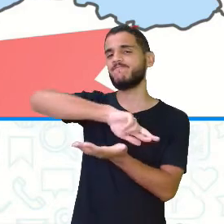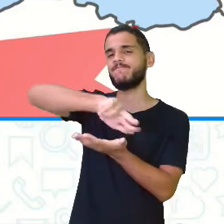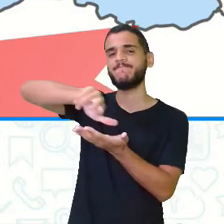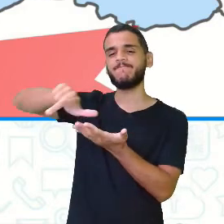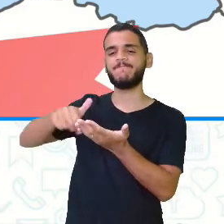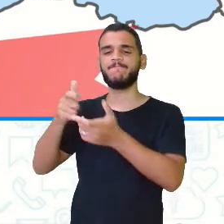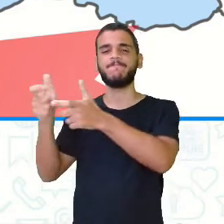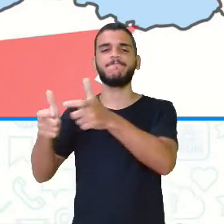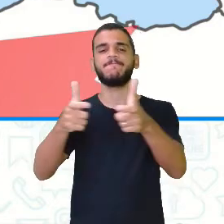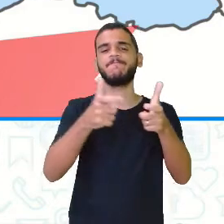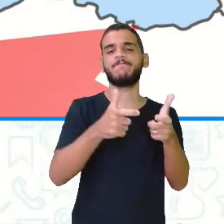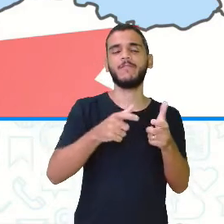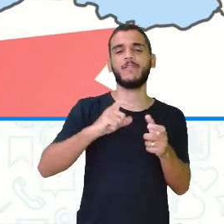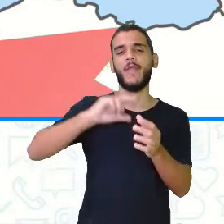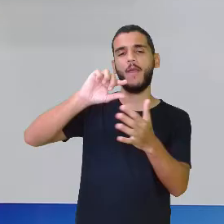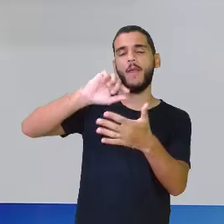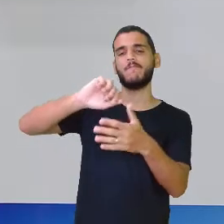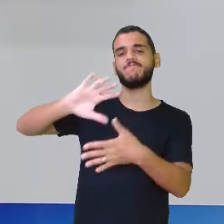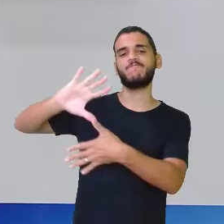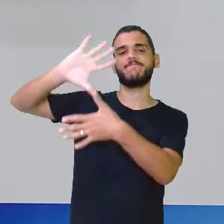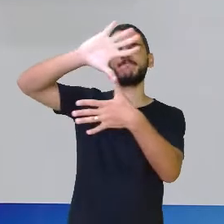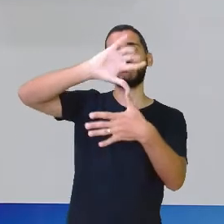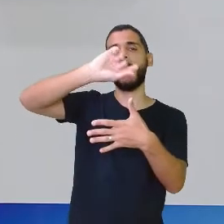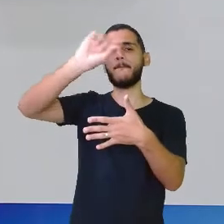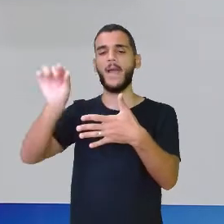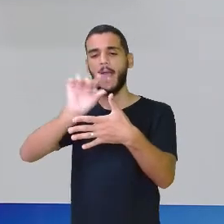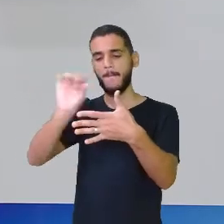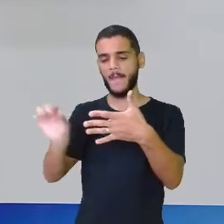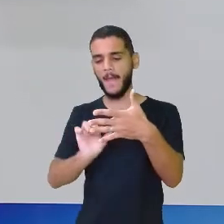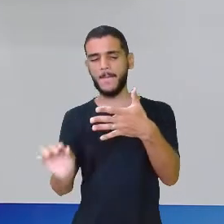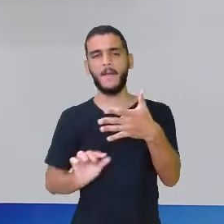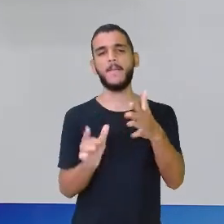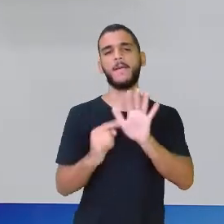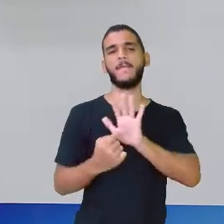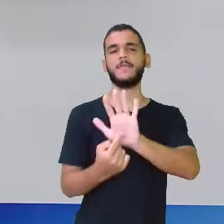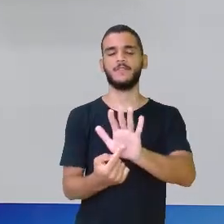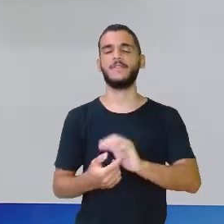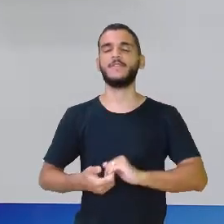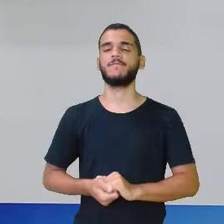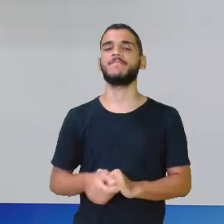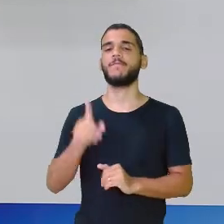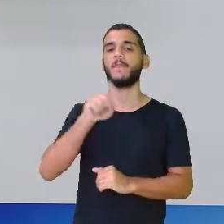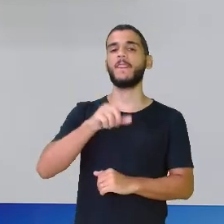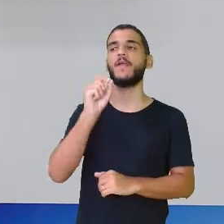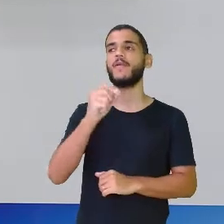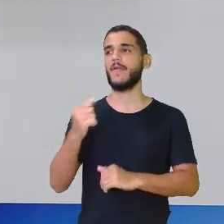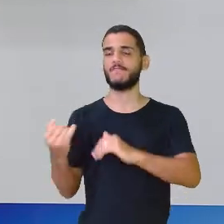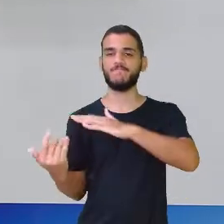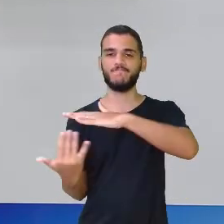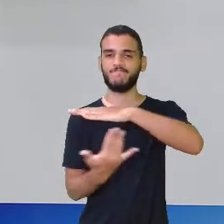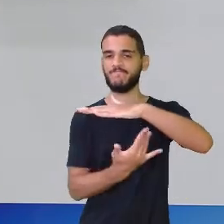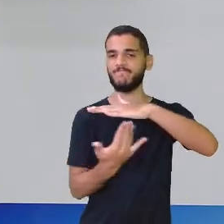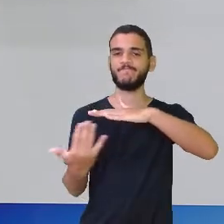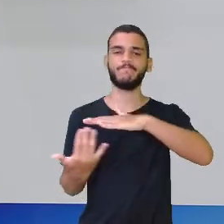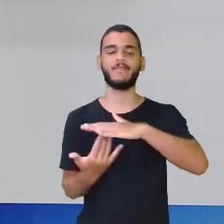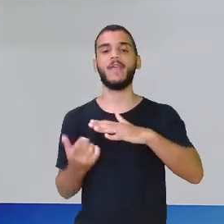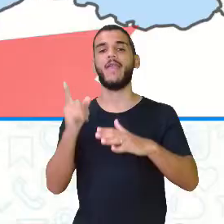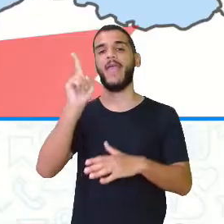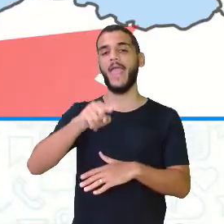diferentes. Por quê? É um exemplo que eu trago para vocês sobre o que é essa migração. A migração refere-se ao termo de